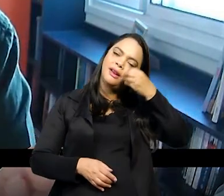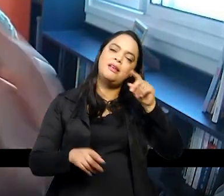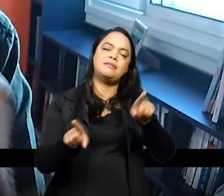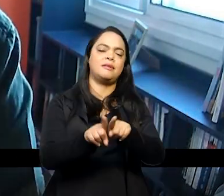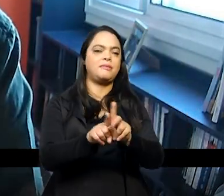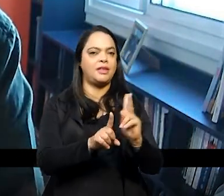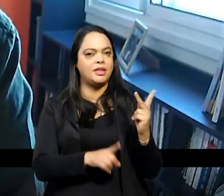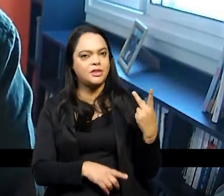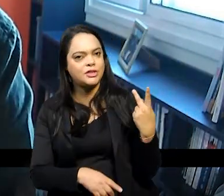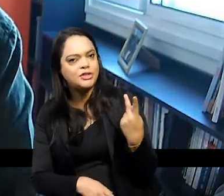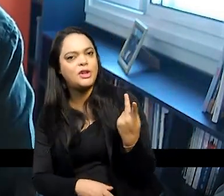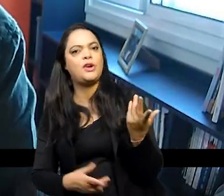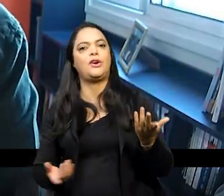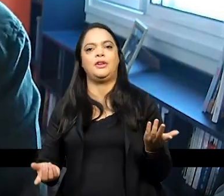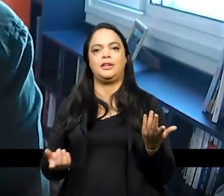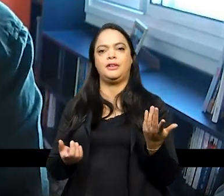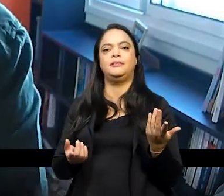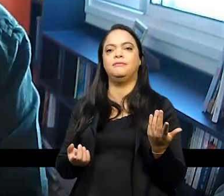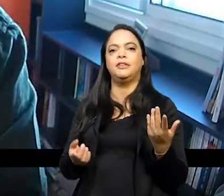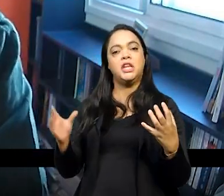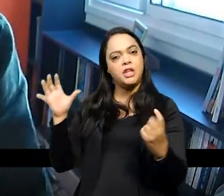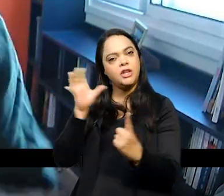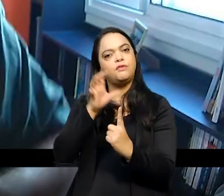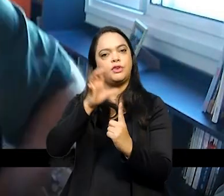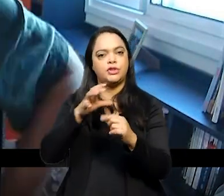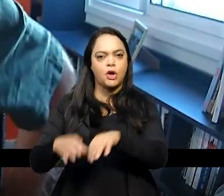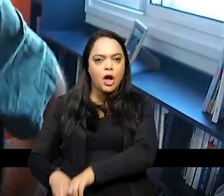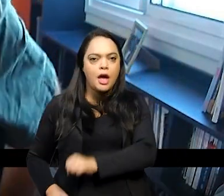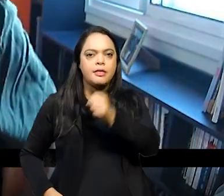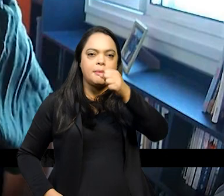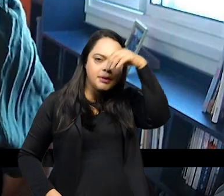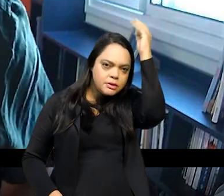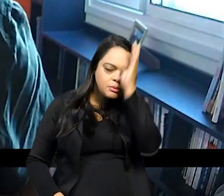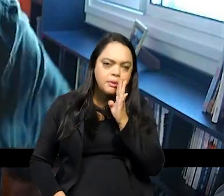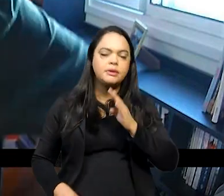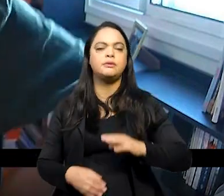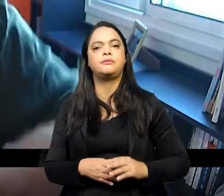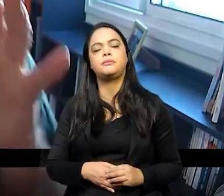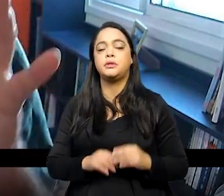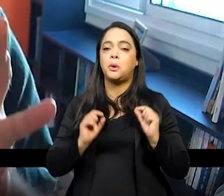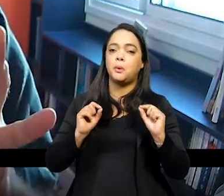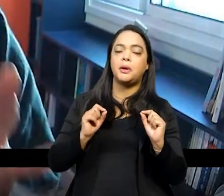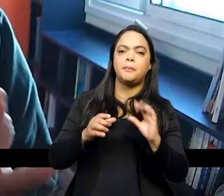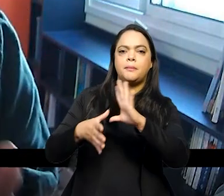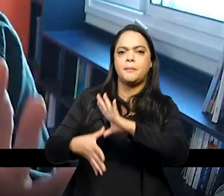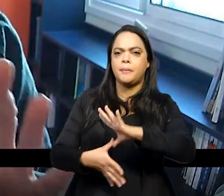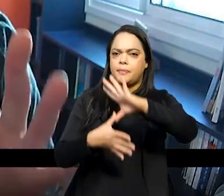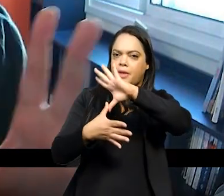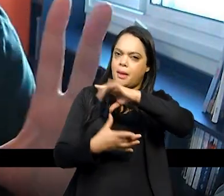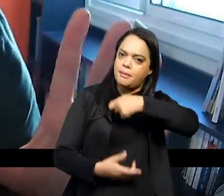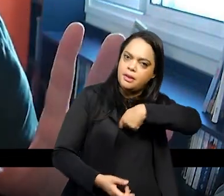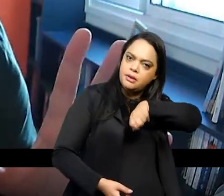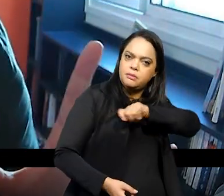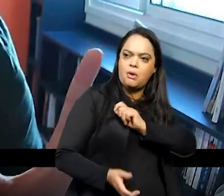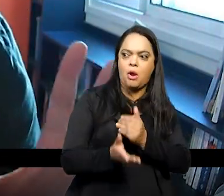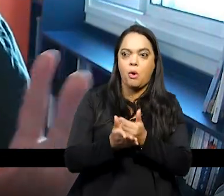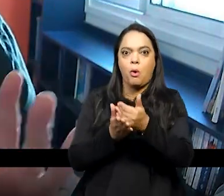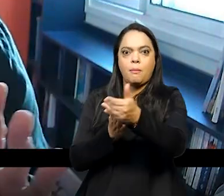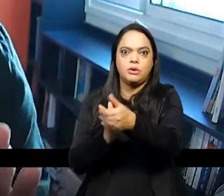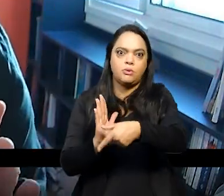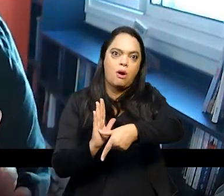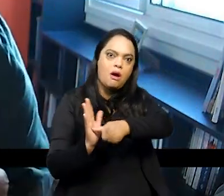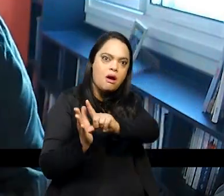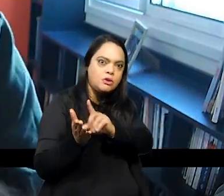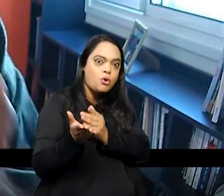hispano-americana na independência do Brasil então o fato de que as independências da América Espanhola como um bloco começaram antes do que a